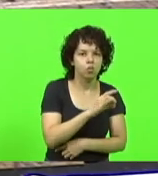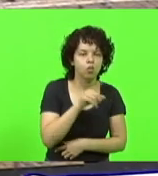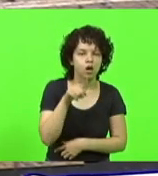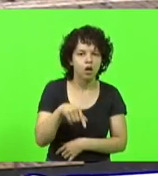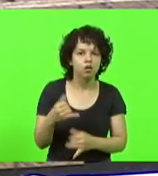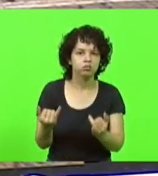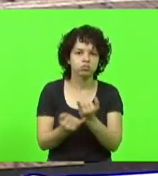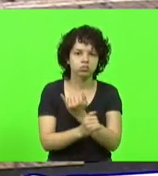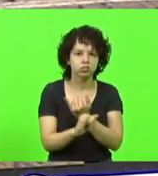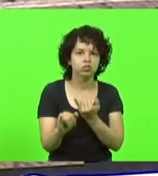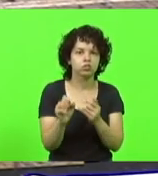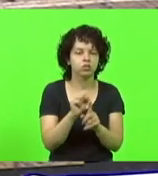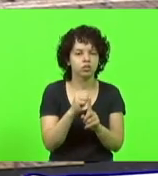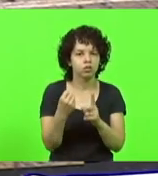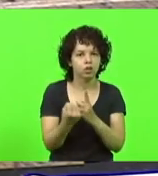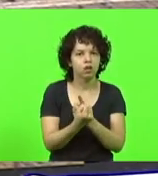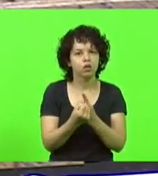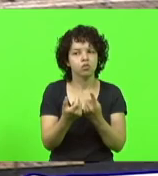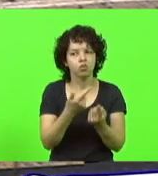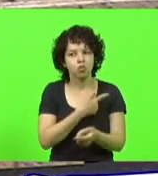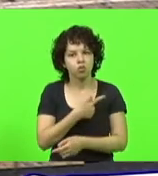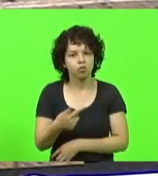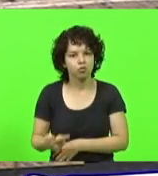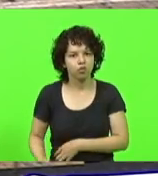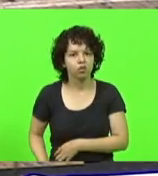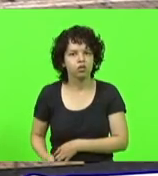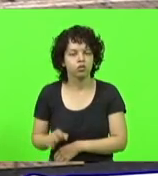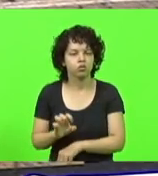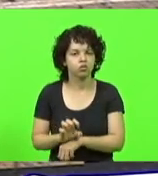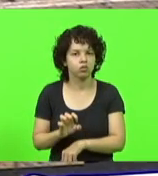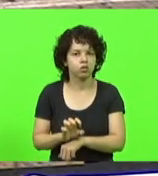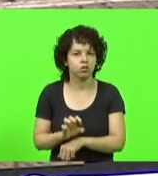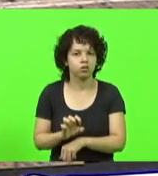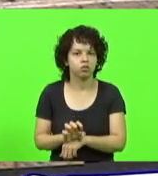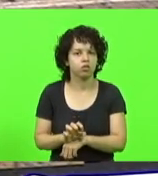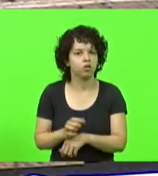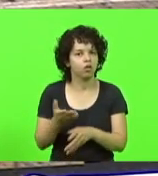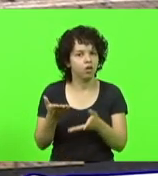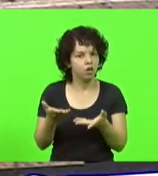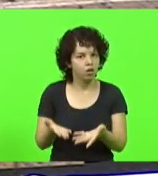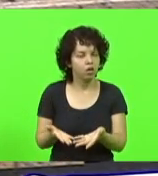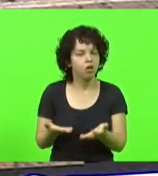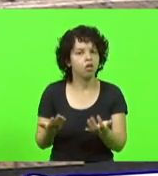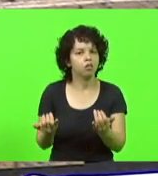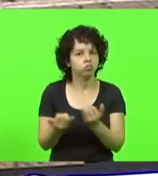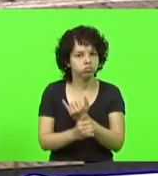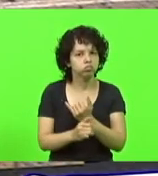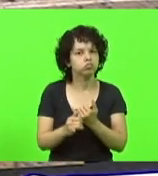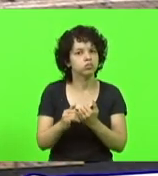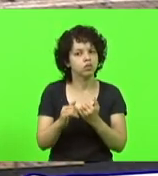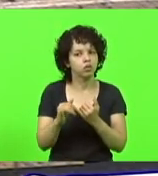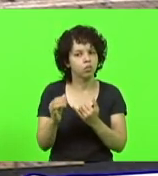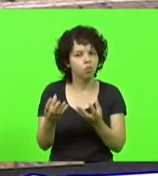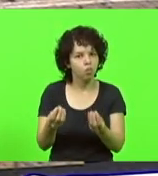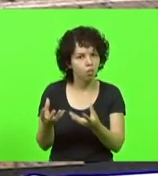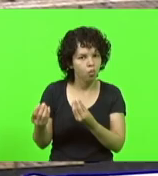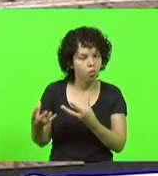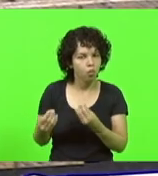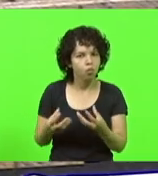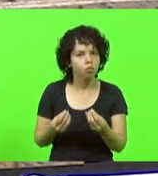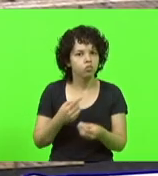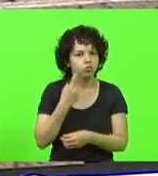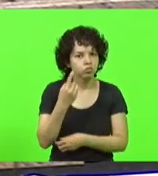catarinense e o governo do Estado. E esse elo de ligação, esse, sim, eu reconheço em muitos dos nossos colegas aqui dentro, aqui,